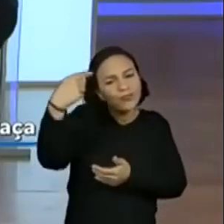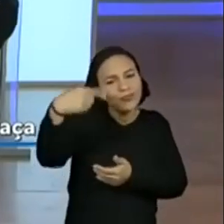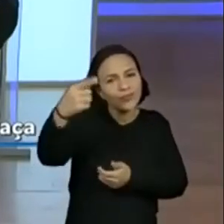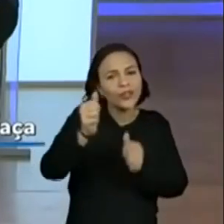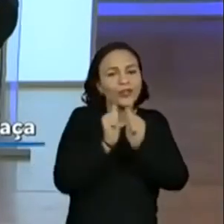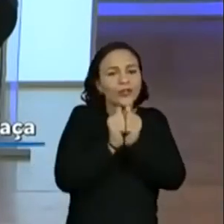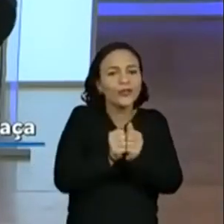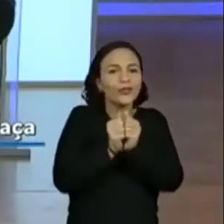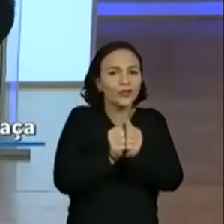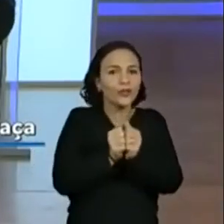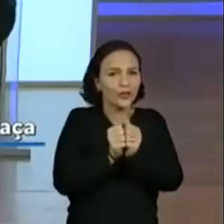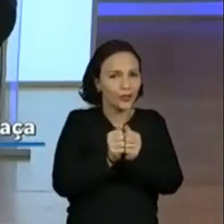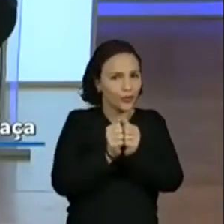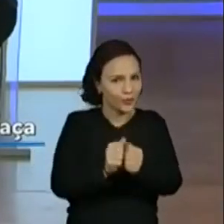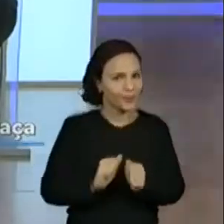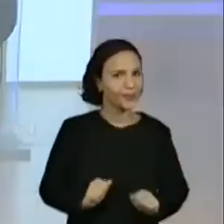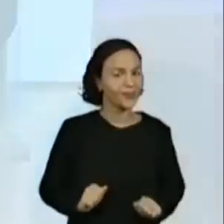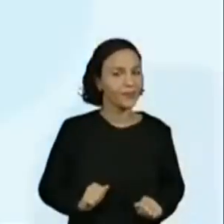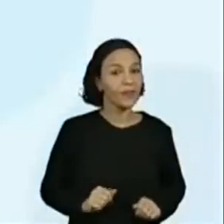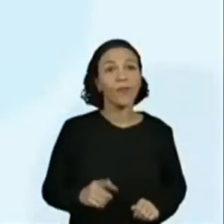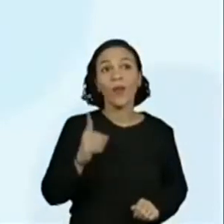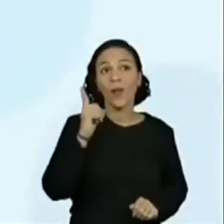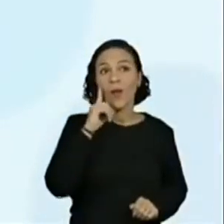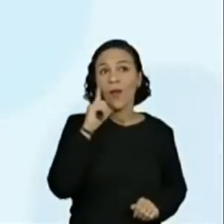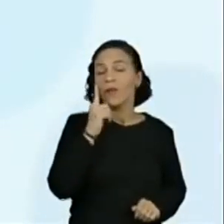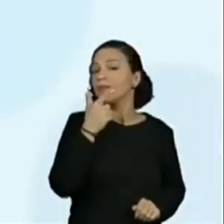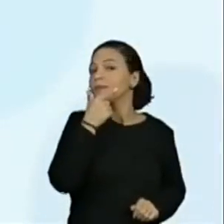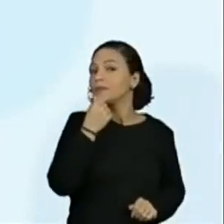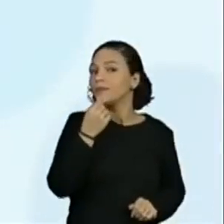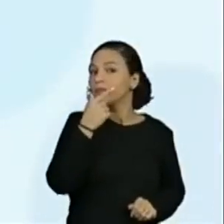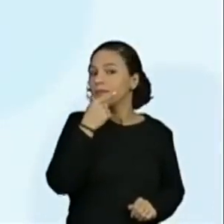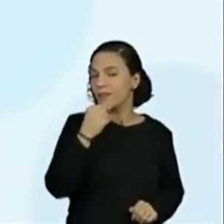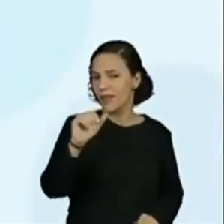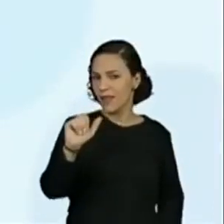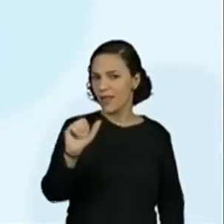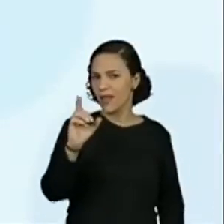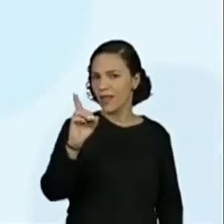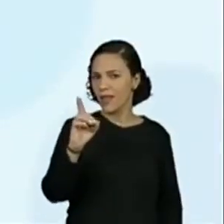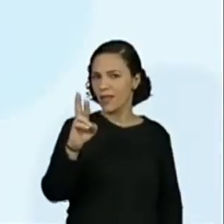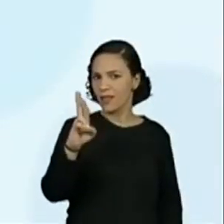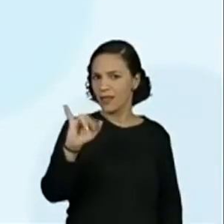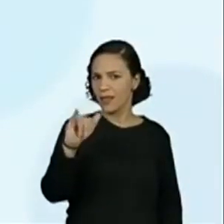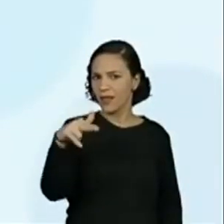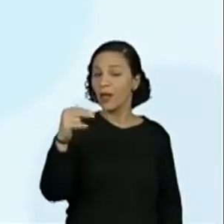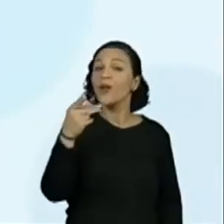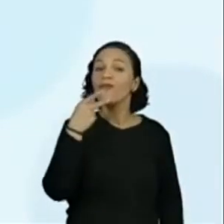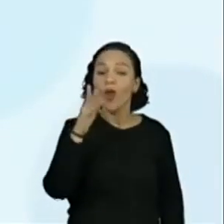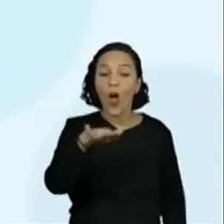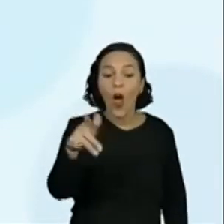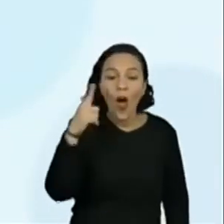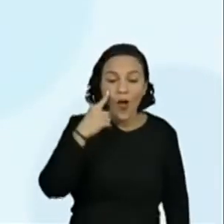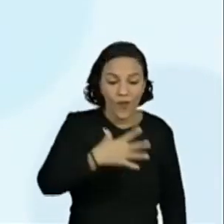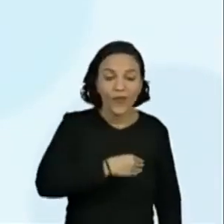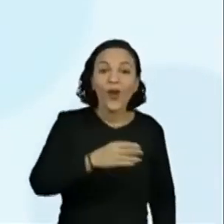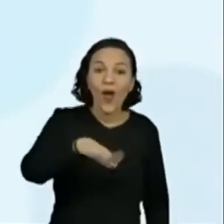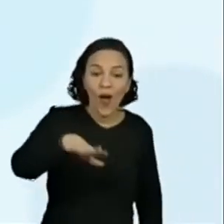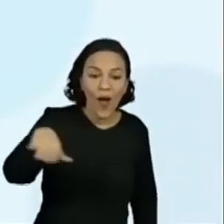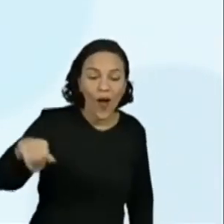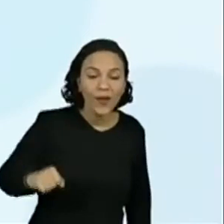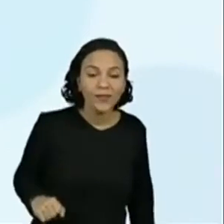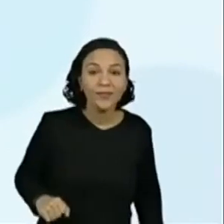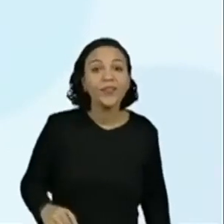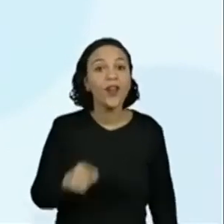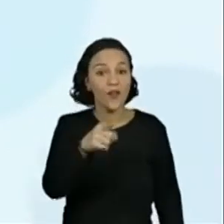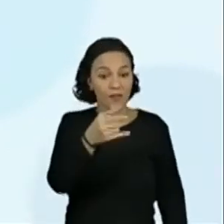continua ali. E a gente tem, olha, o Adriano propôs que os filhos dissessem dois